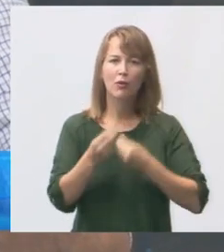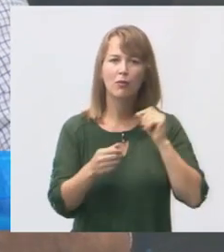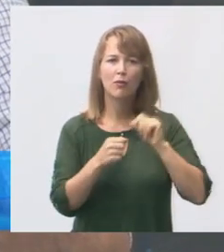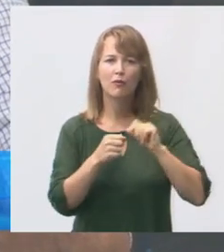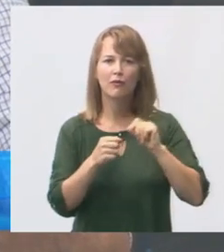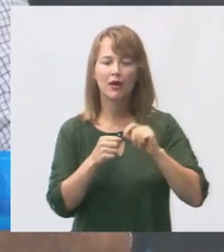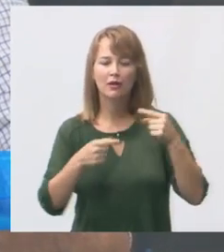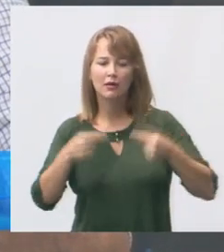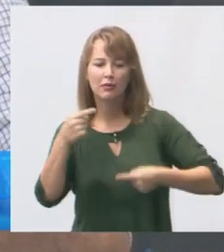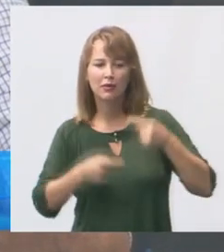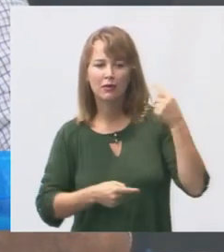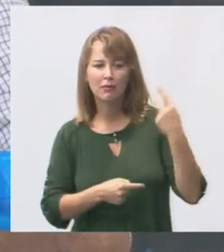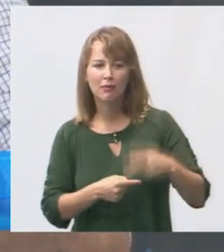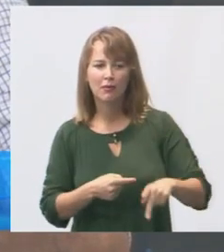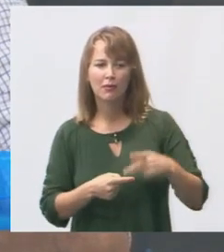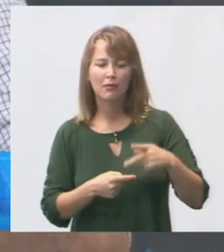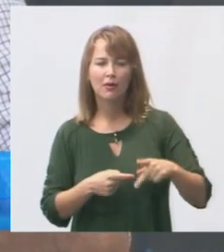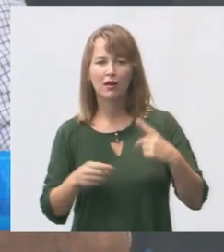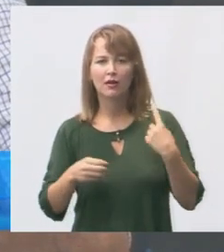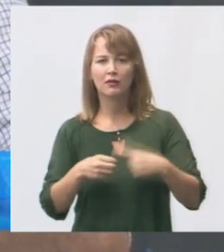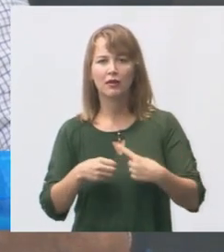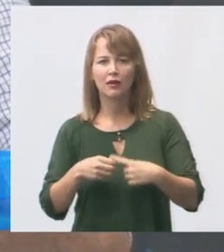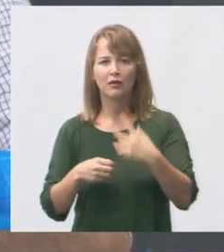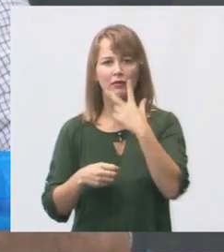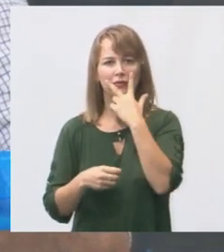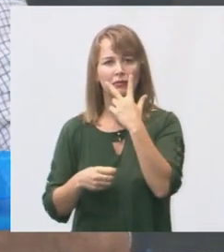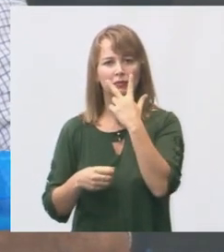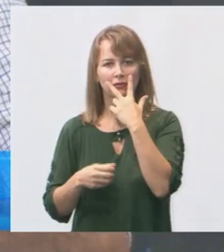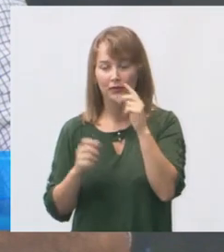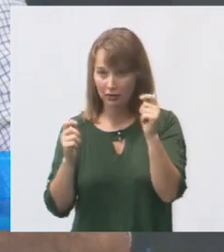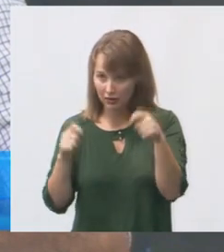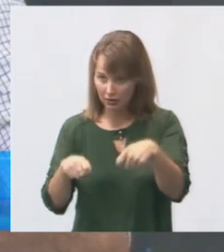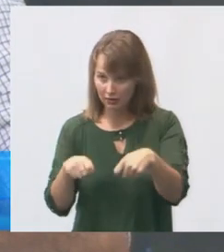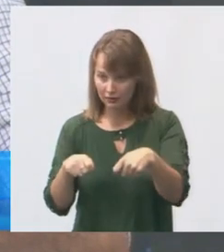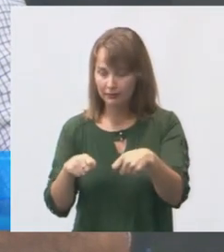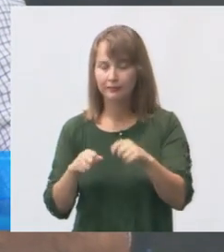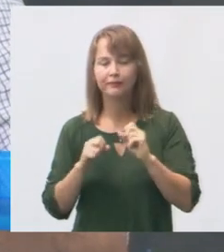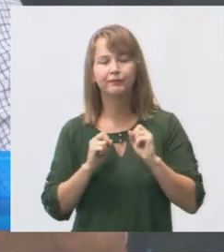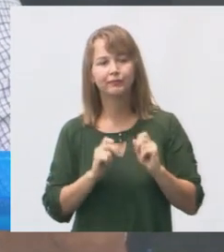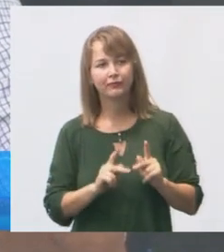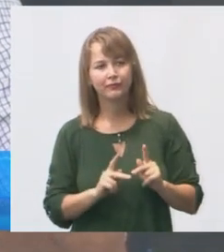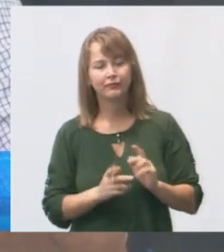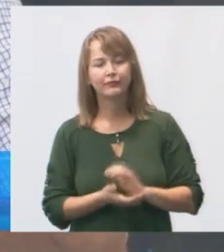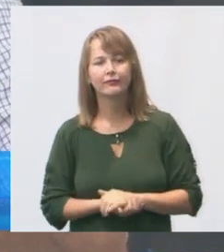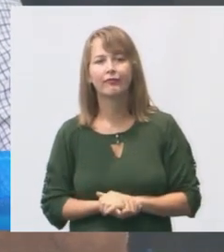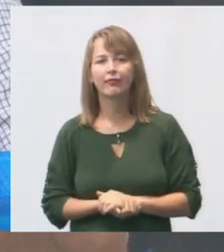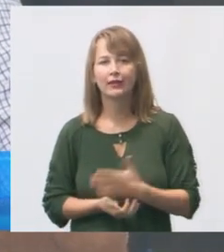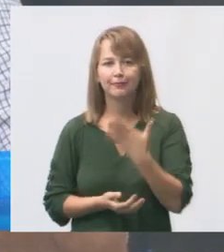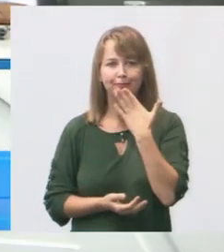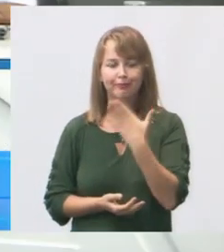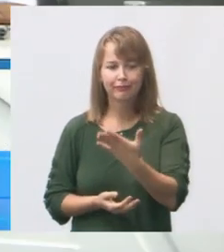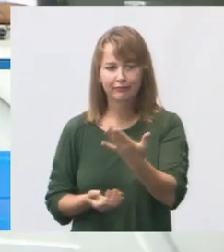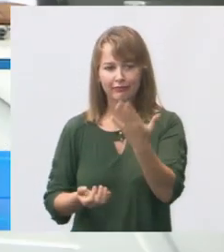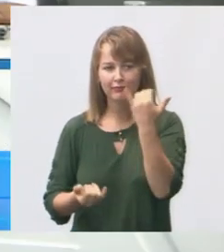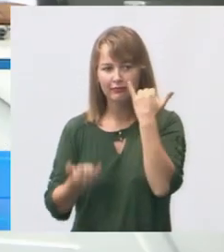política pública no município de Vitória. É possível? É possível. Fazer um pedido de informação